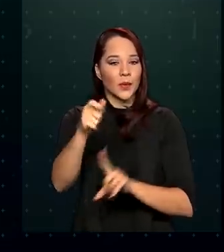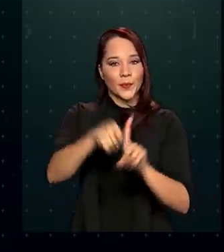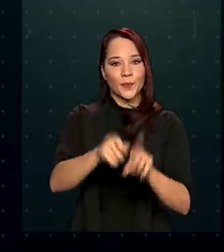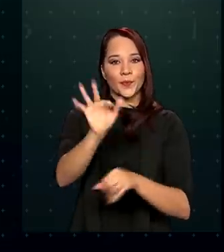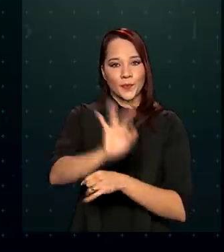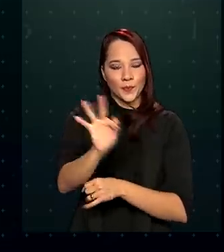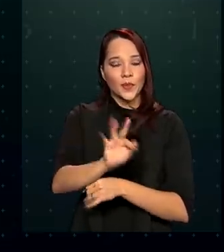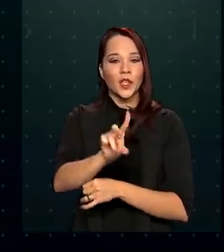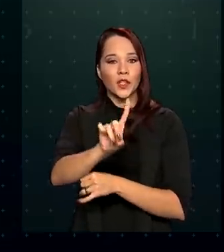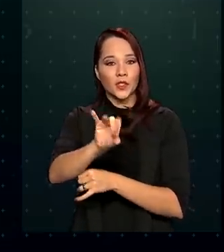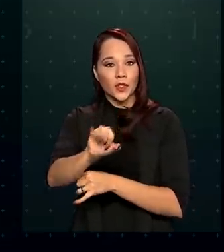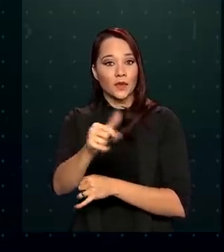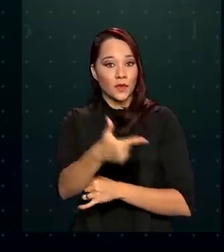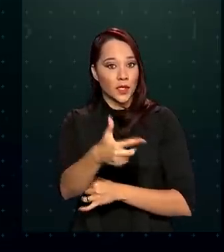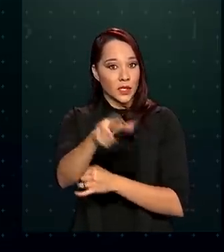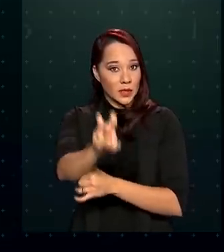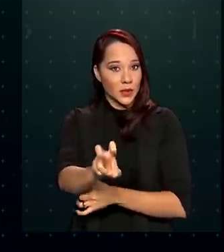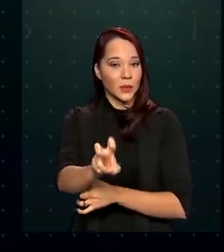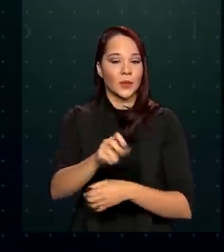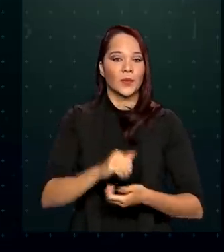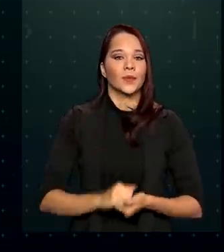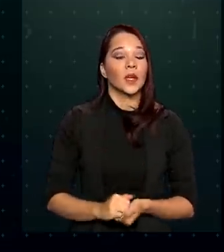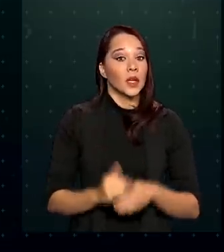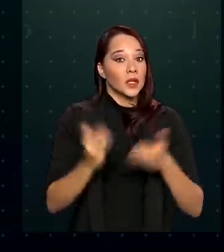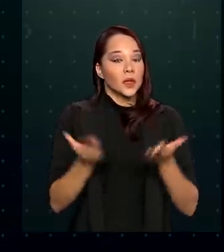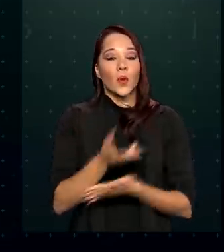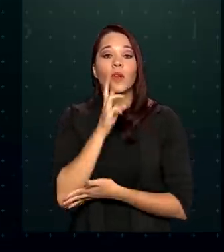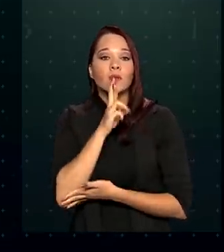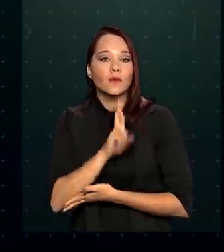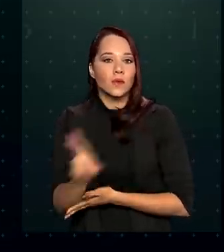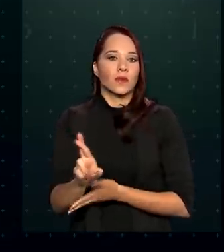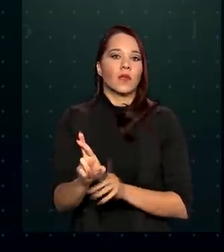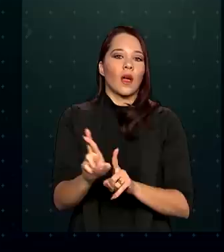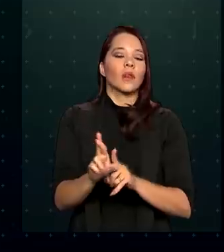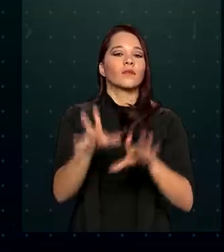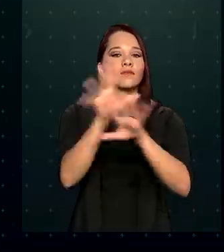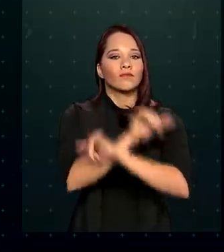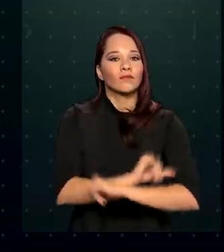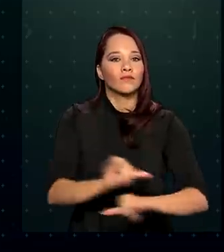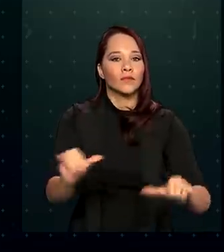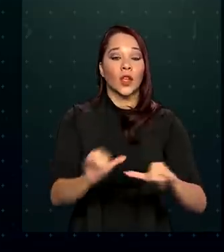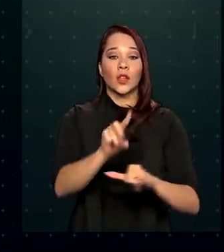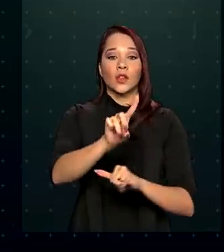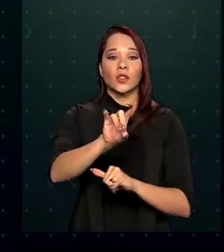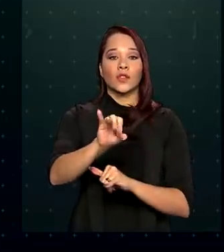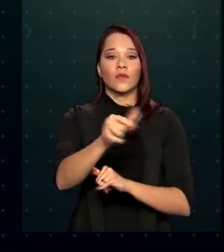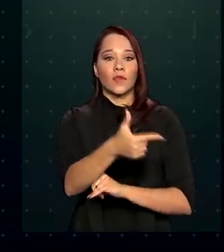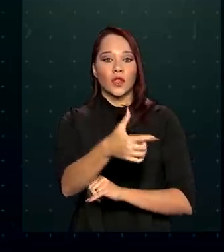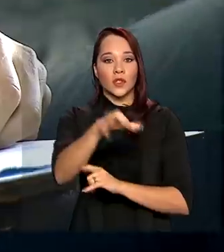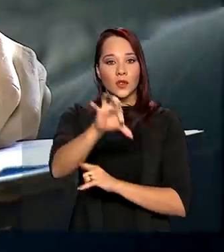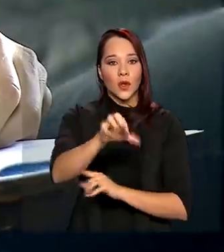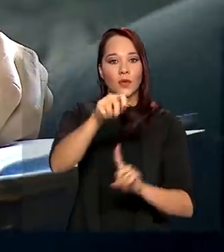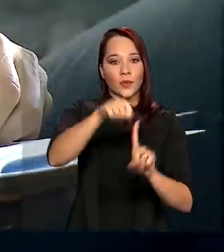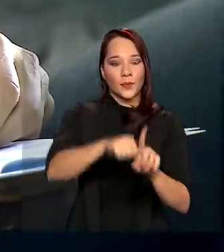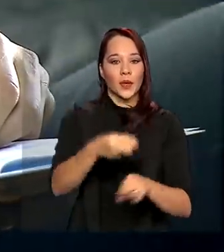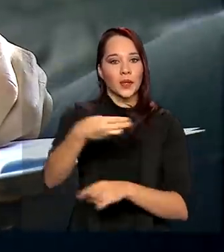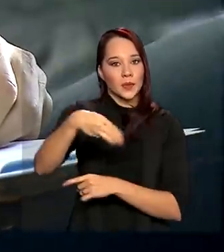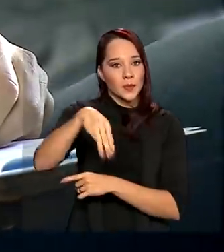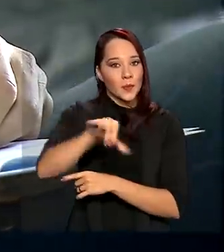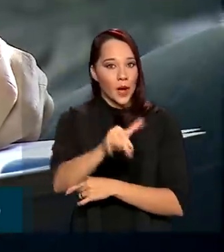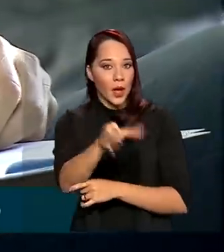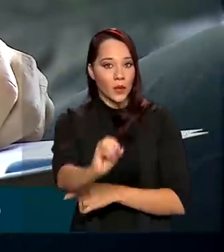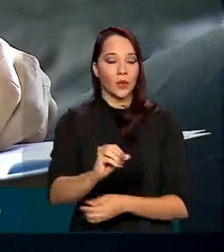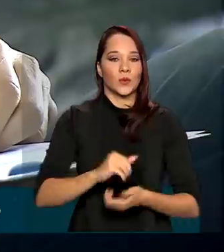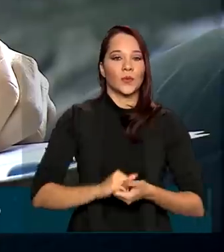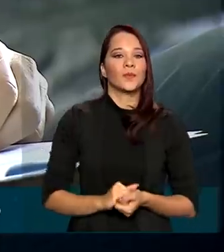e 25 de fevereiro. Já os resultados vão ser divulgados em 29 de março. Para